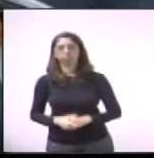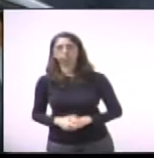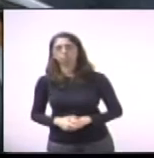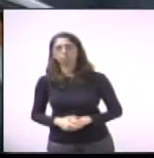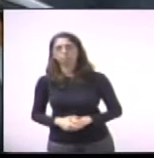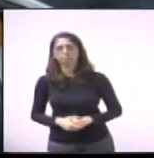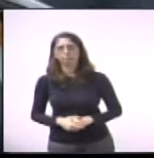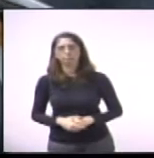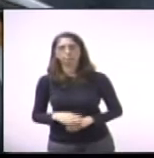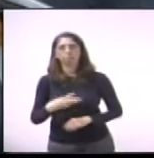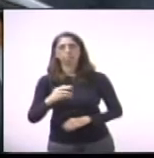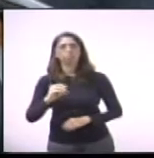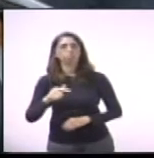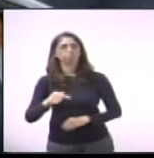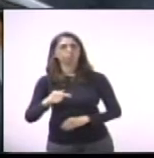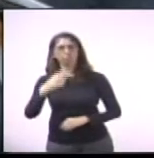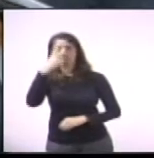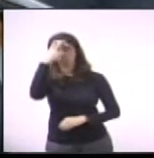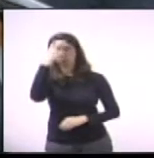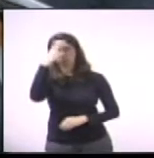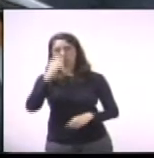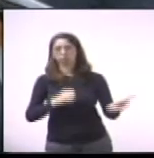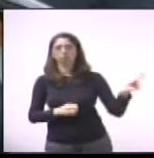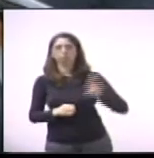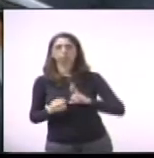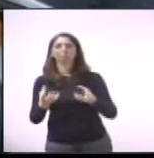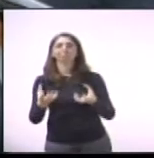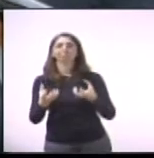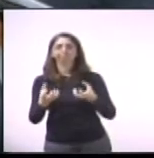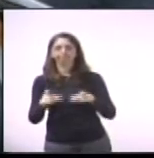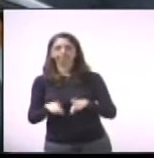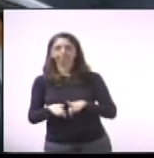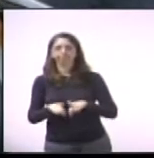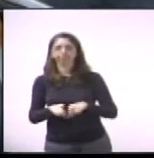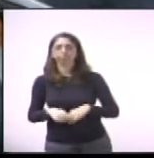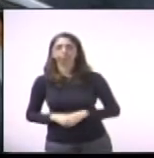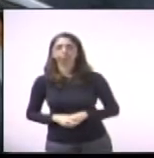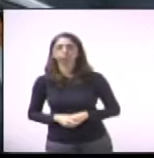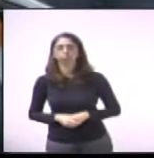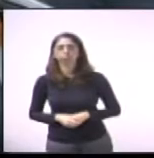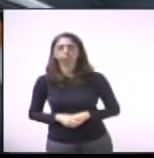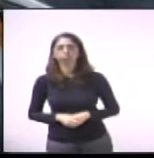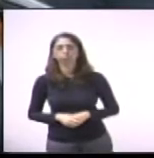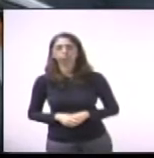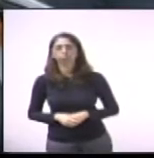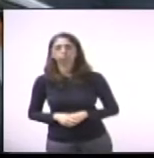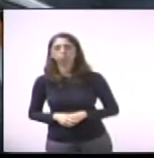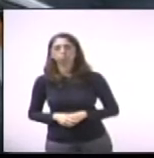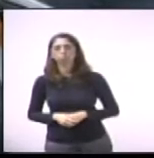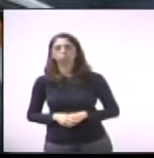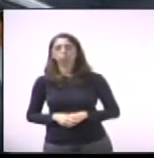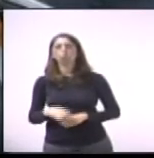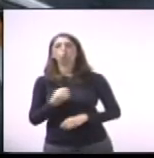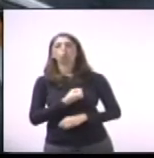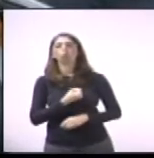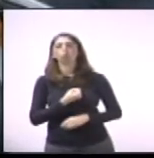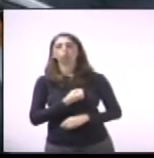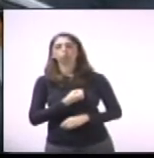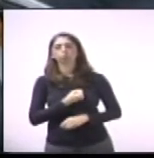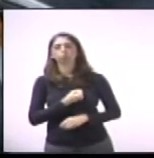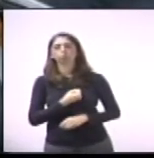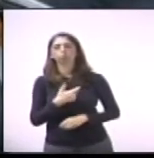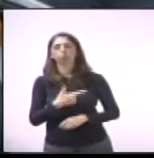307, do vereador Fábio Valadão, requer informações ao Executivo sobre o requerimento de nº